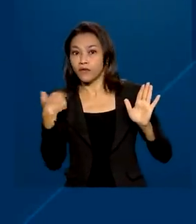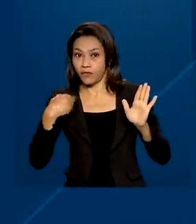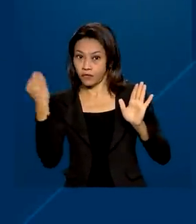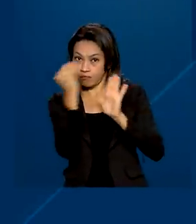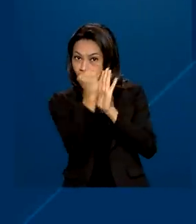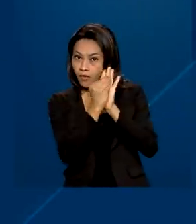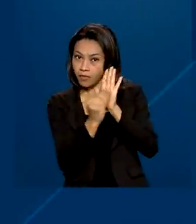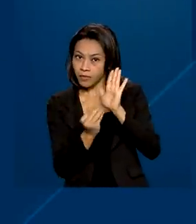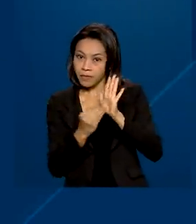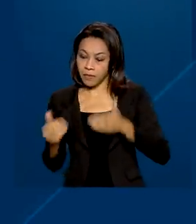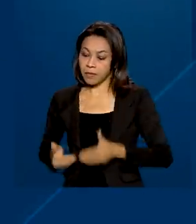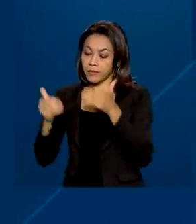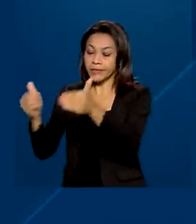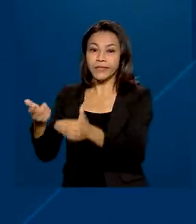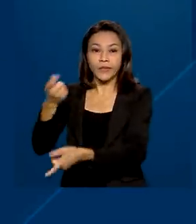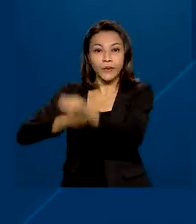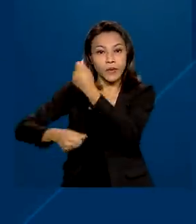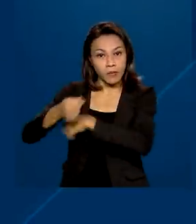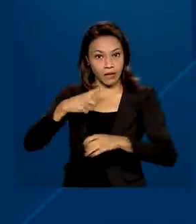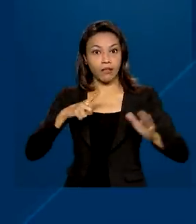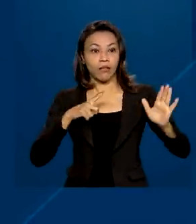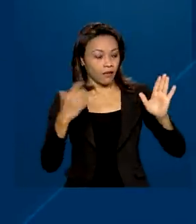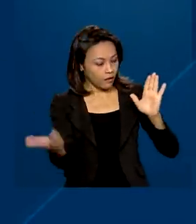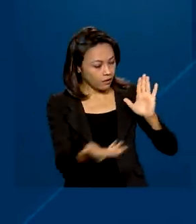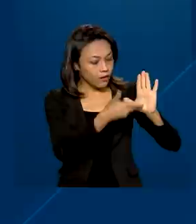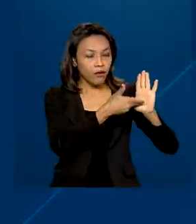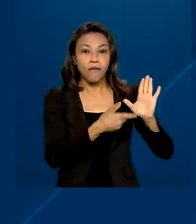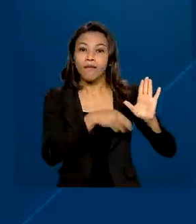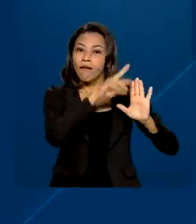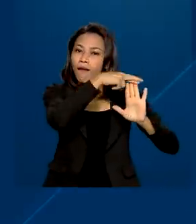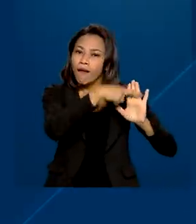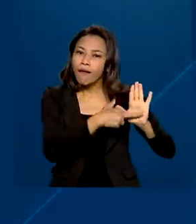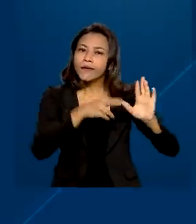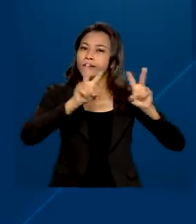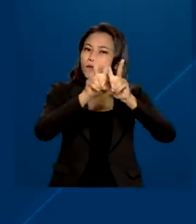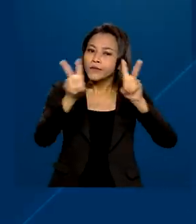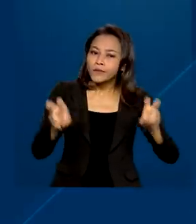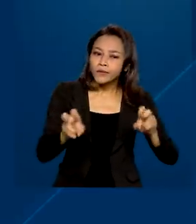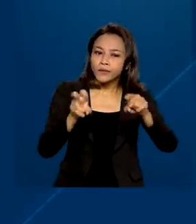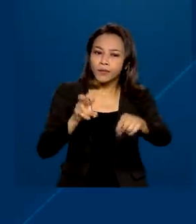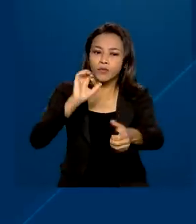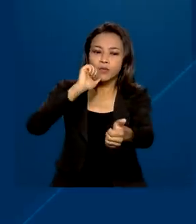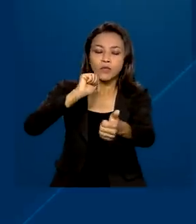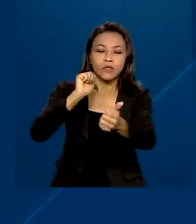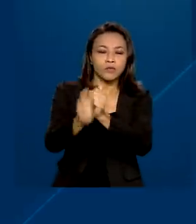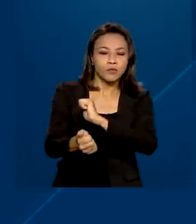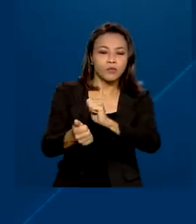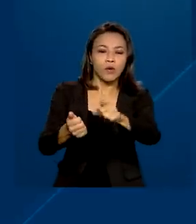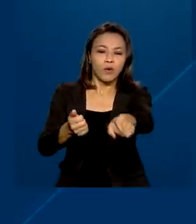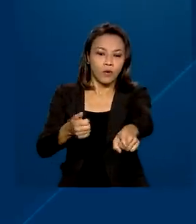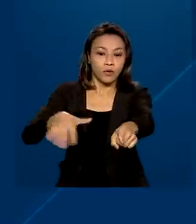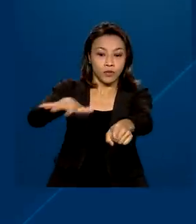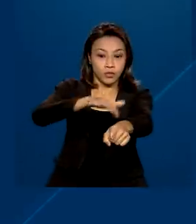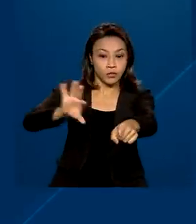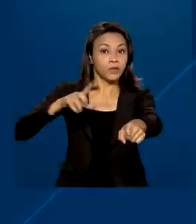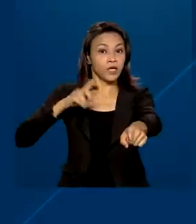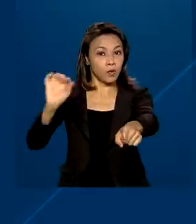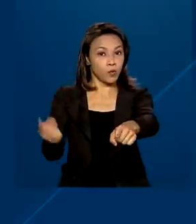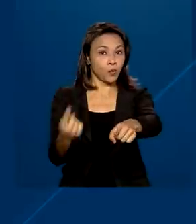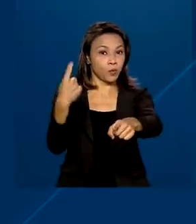Economia, inclui regras para a constituição da sociedade anônima do futebol, que poderá ocorrer por um único acionista,